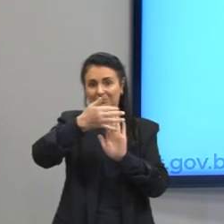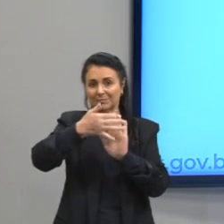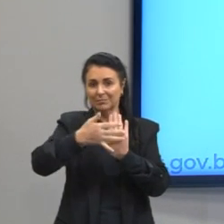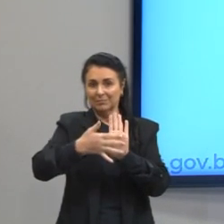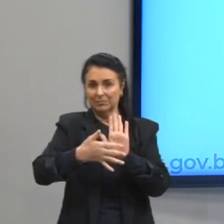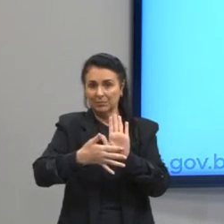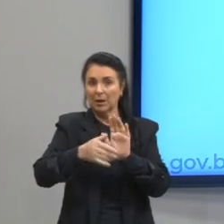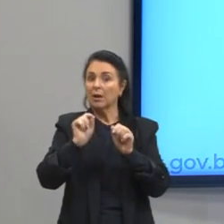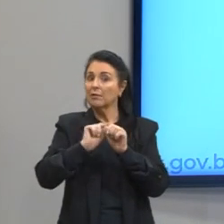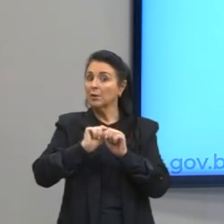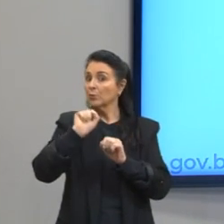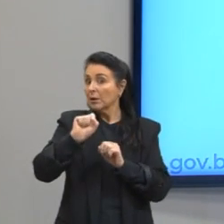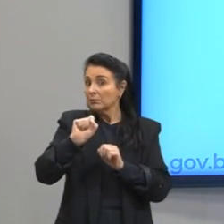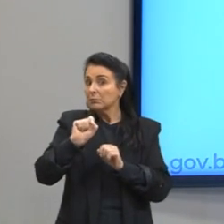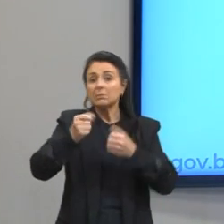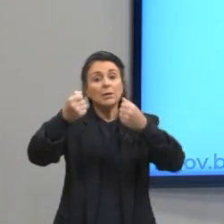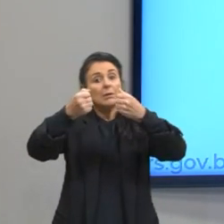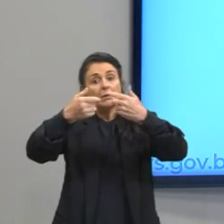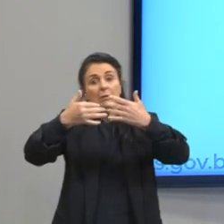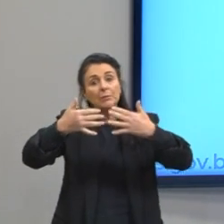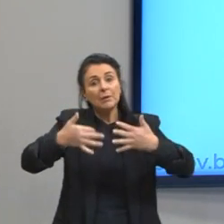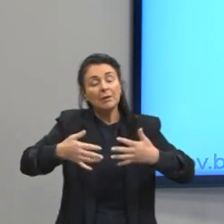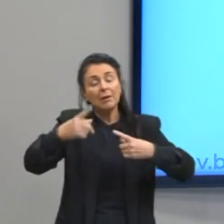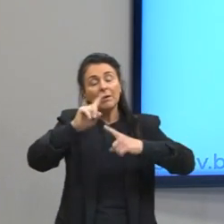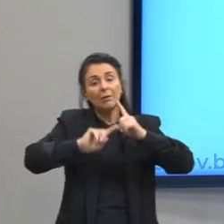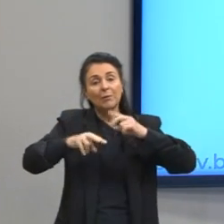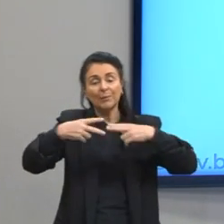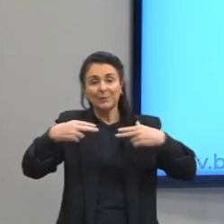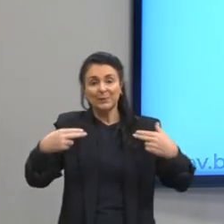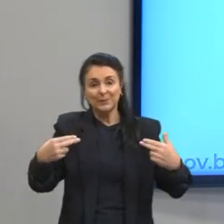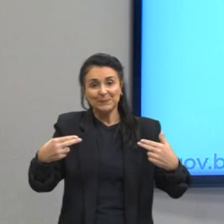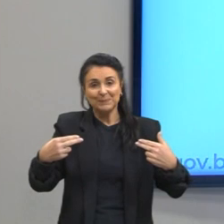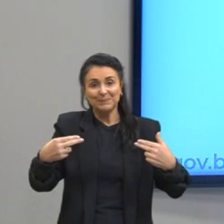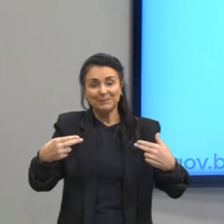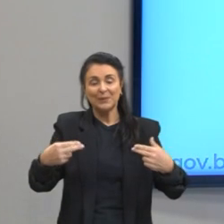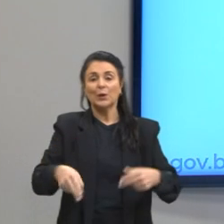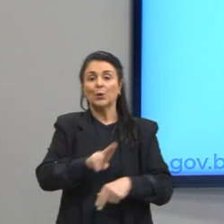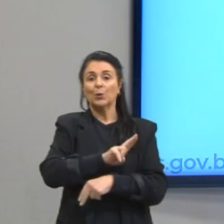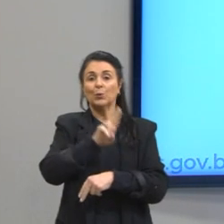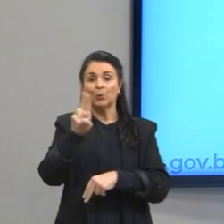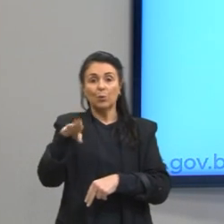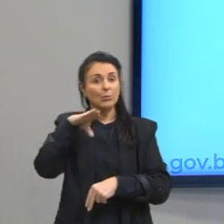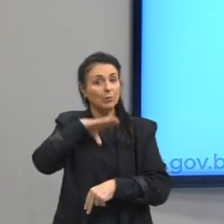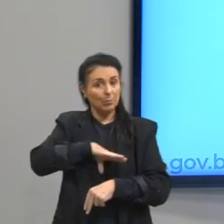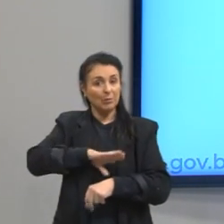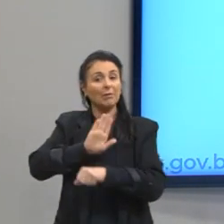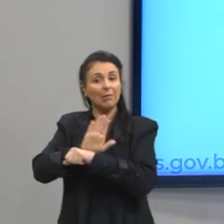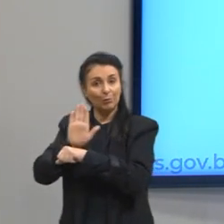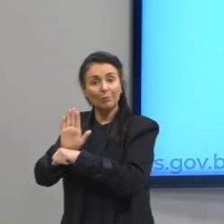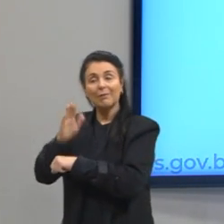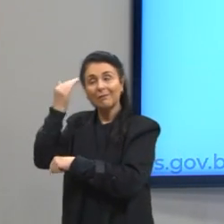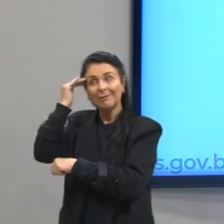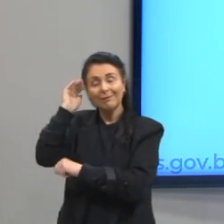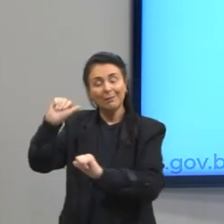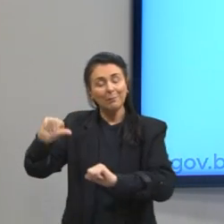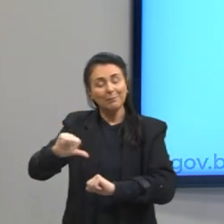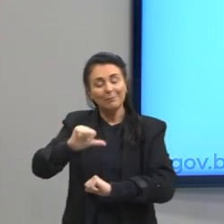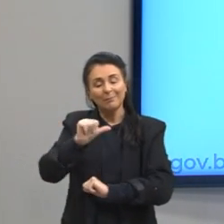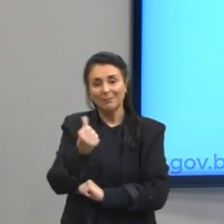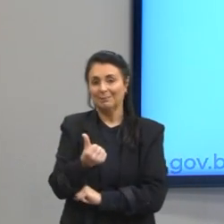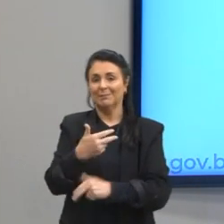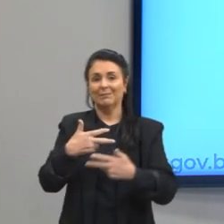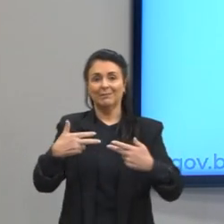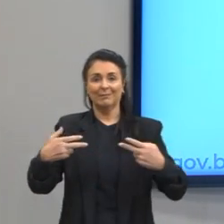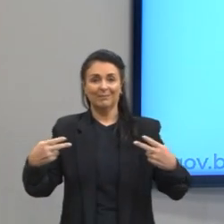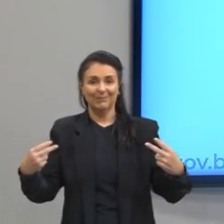explicação, porque eu já falei para vocês, o nome em português ajuda a gente a entender as coisas. E